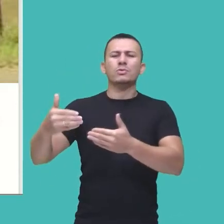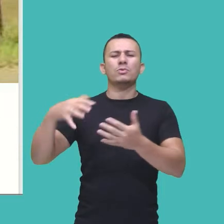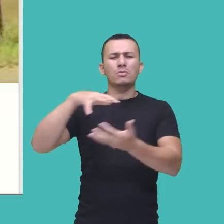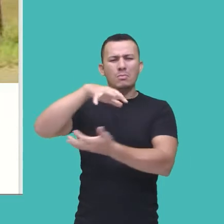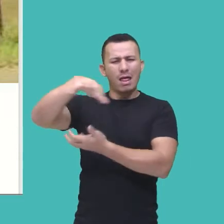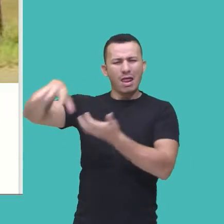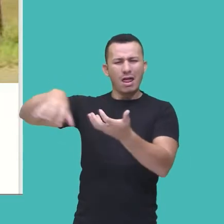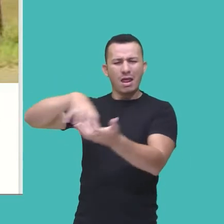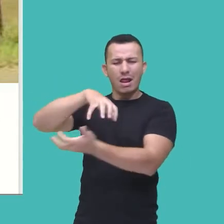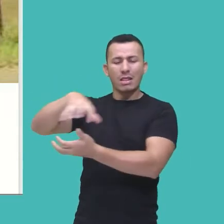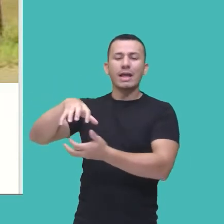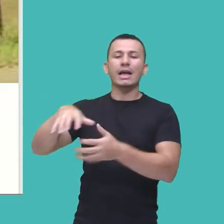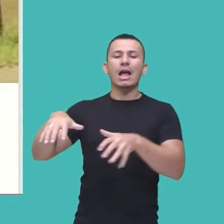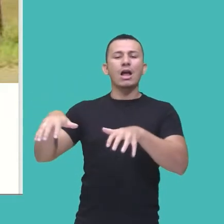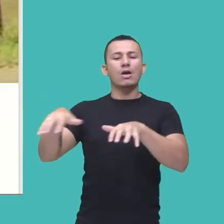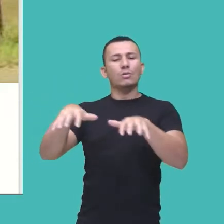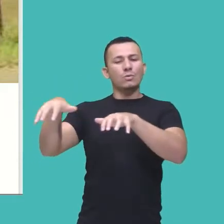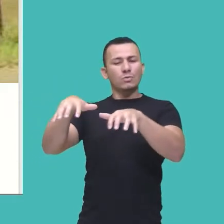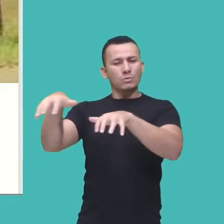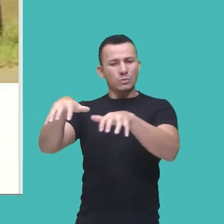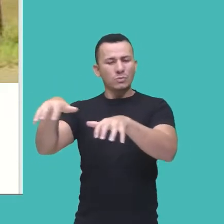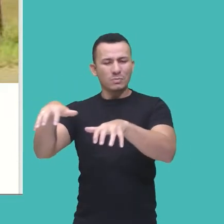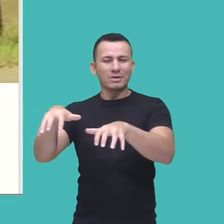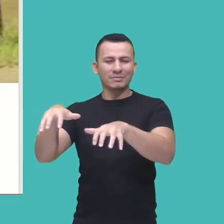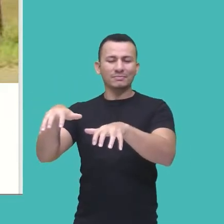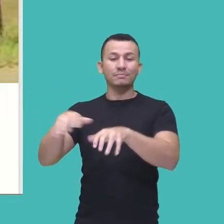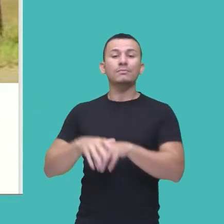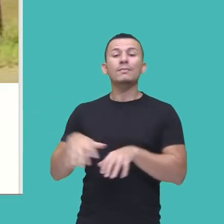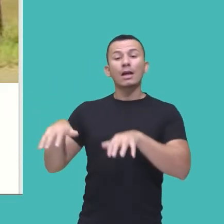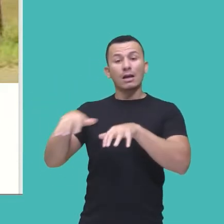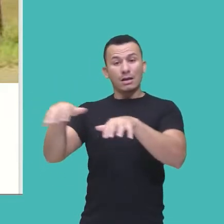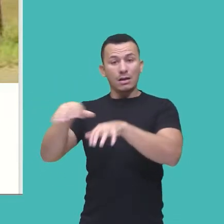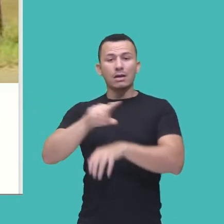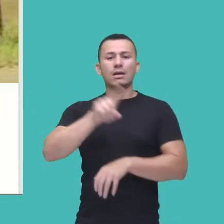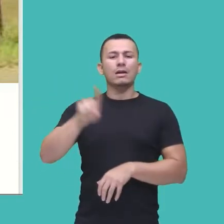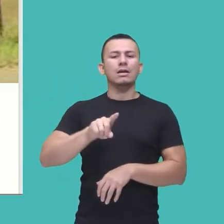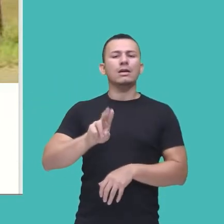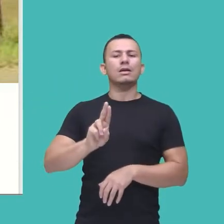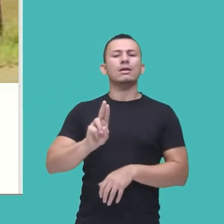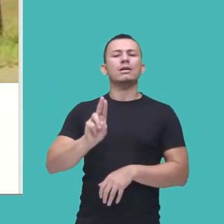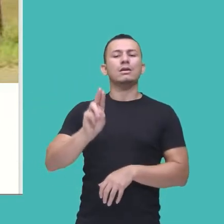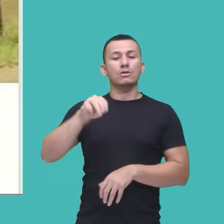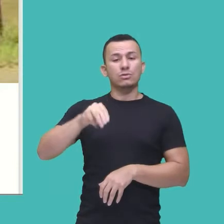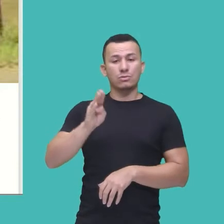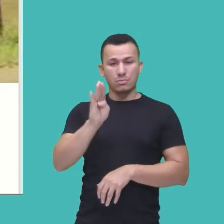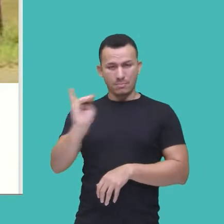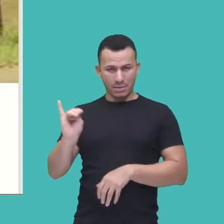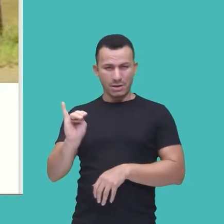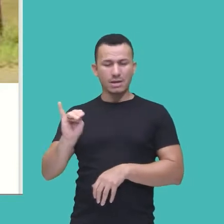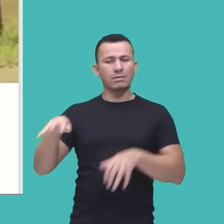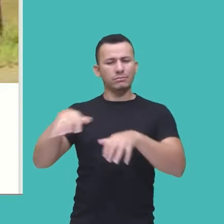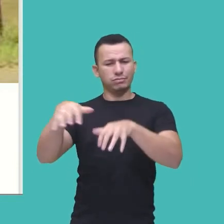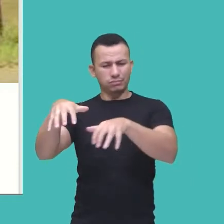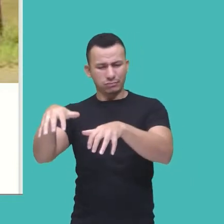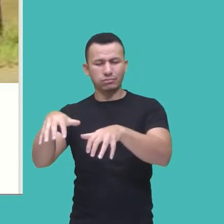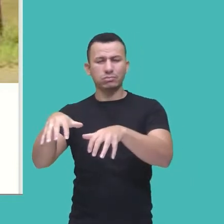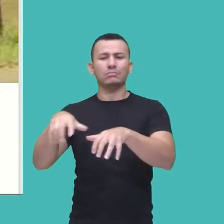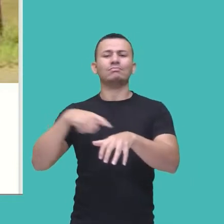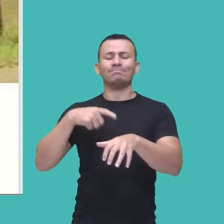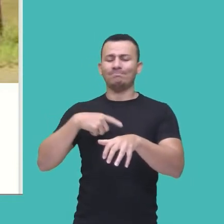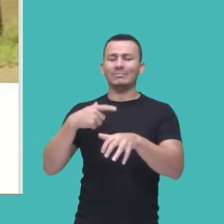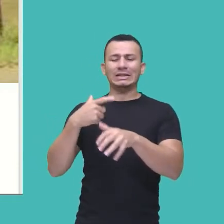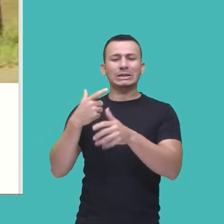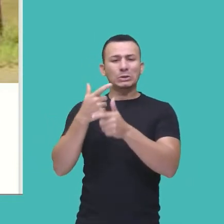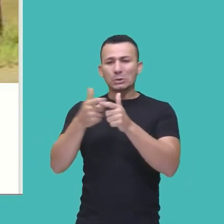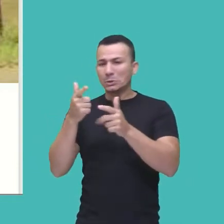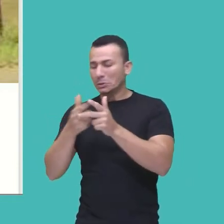dominado por zumbis, tá bom? então aqui a gente chama de zumbi, não é? Ali tem aquela configuração e traz ali situações que